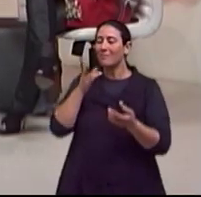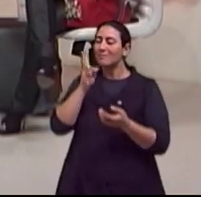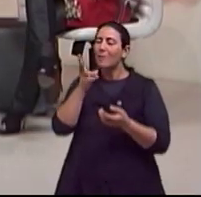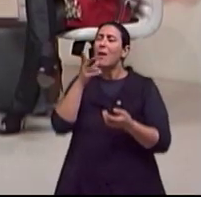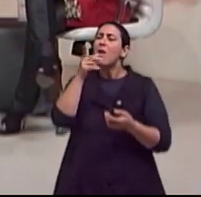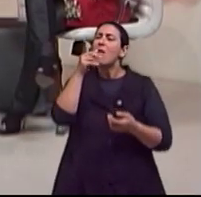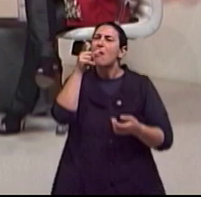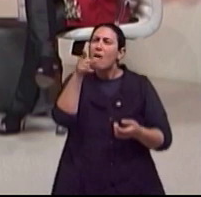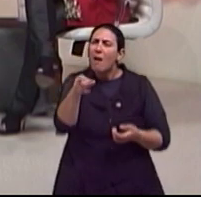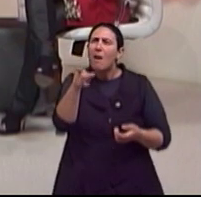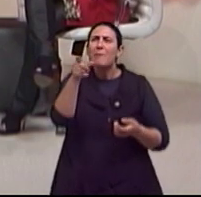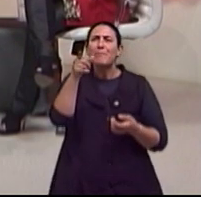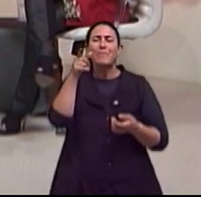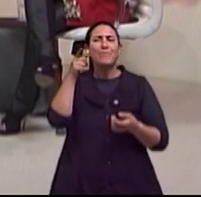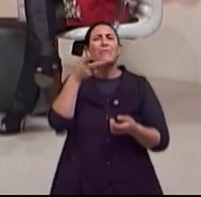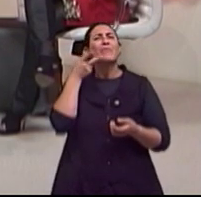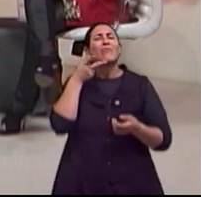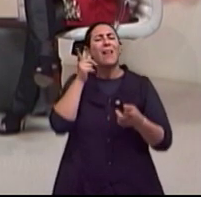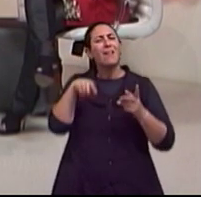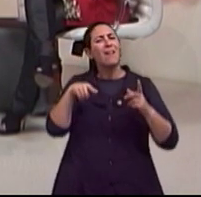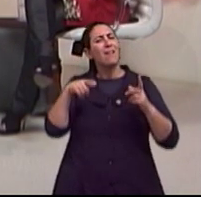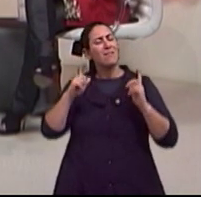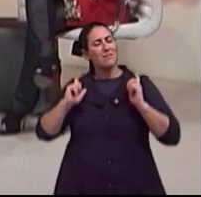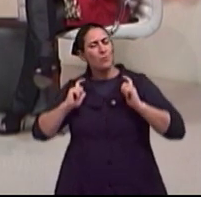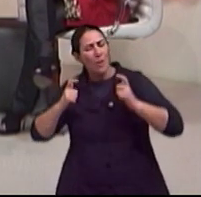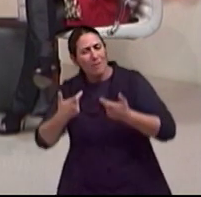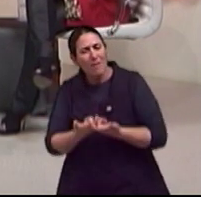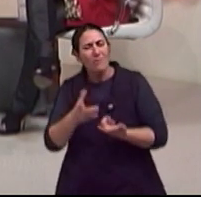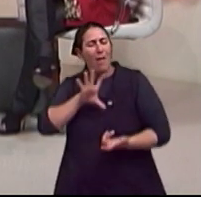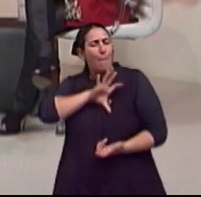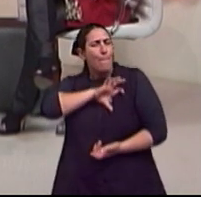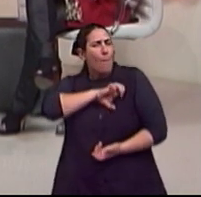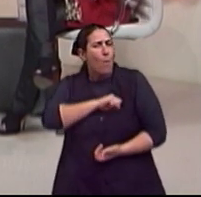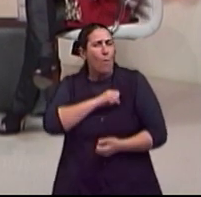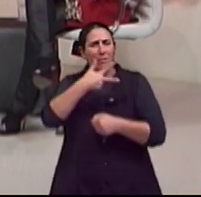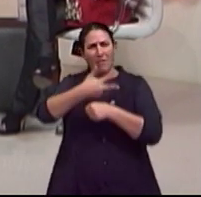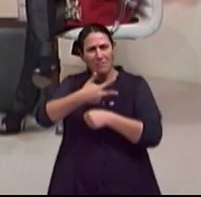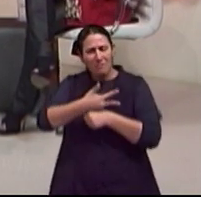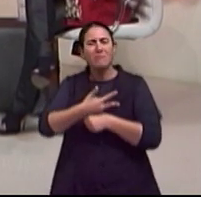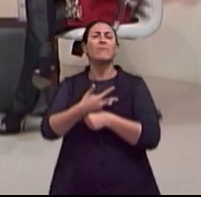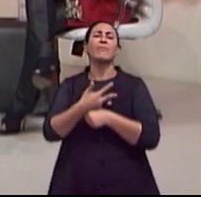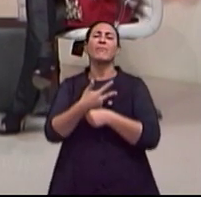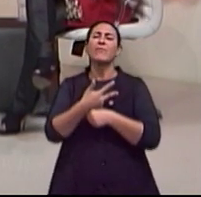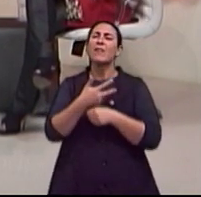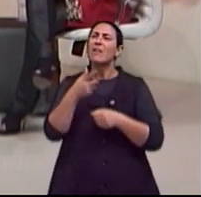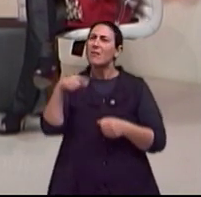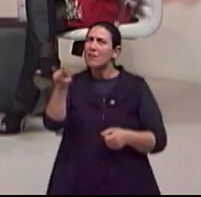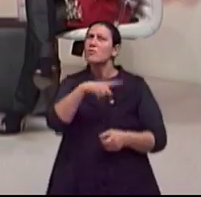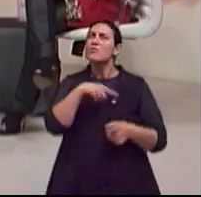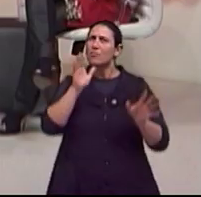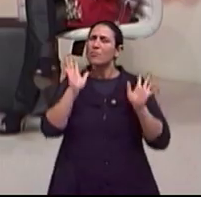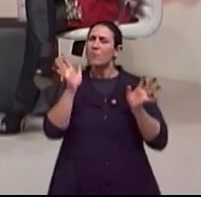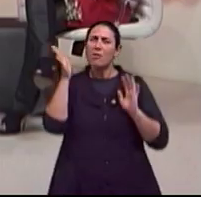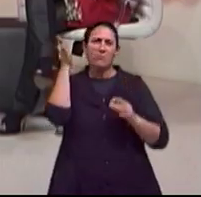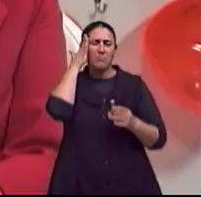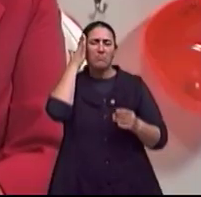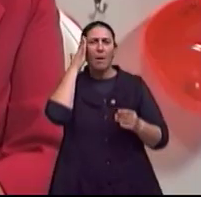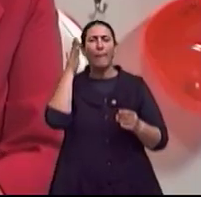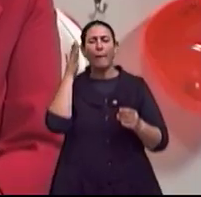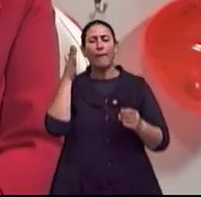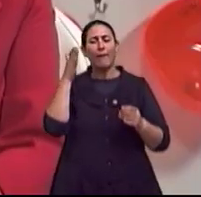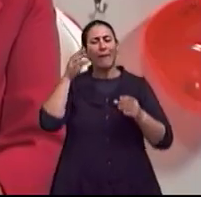Arines, essa coisa da sexualidade e do amor na terceira idade. Ele fala, num asilo, já estavam prontos para um